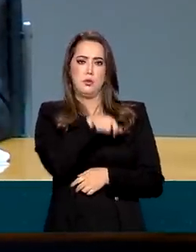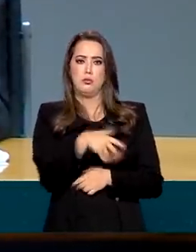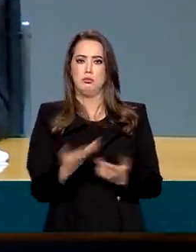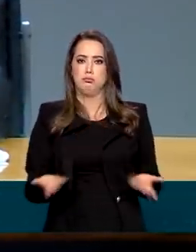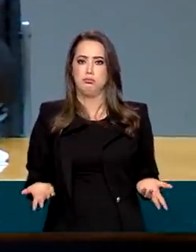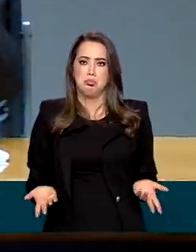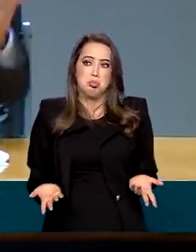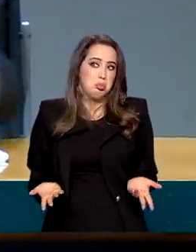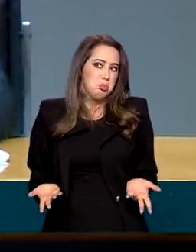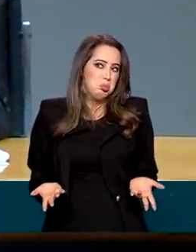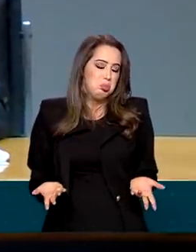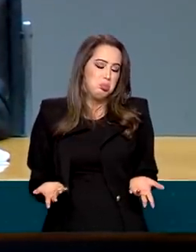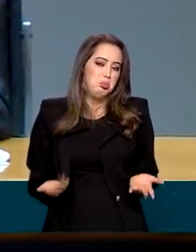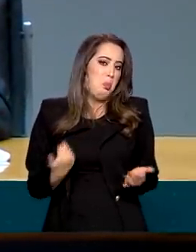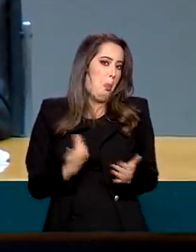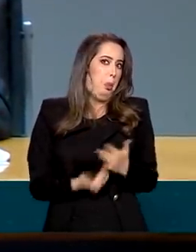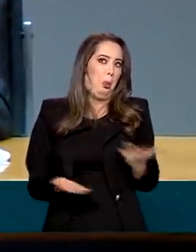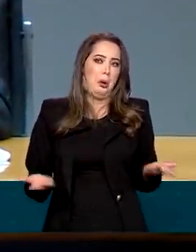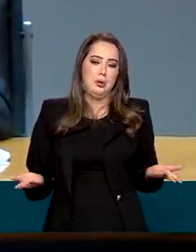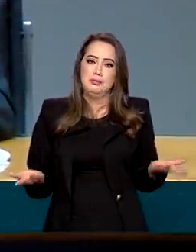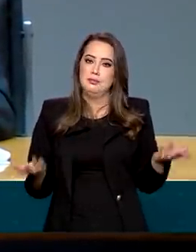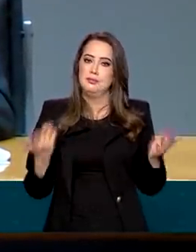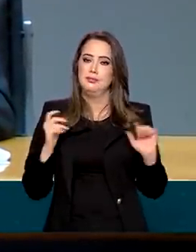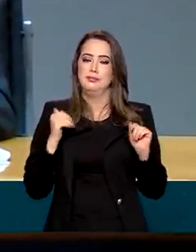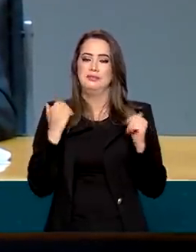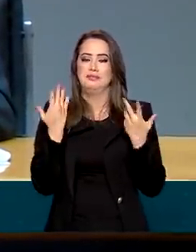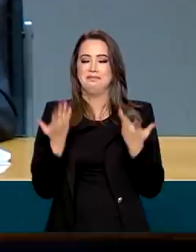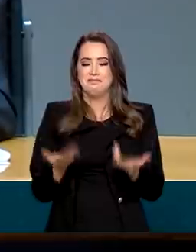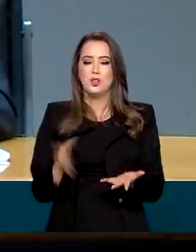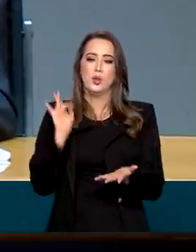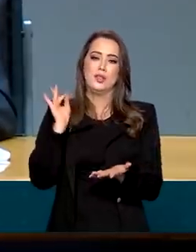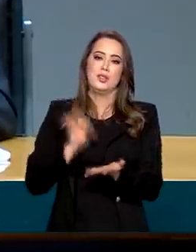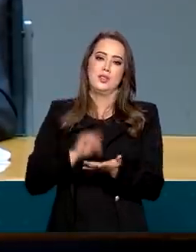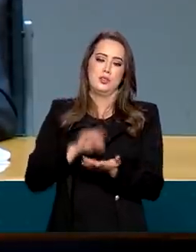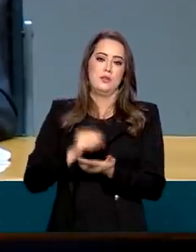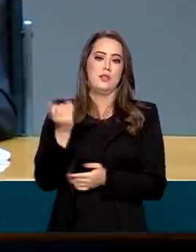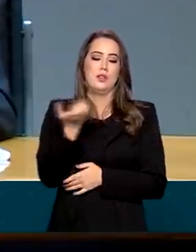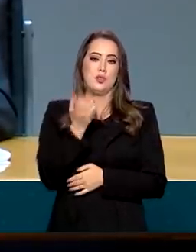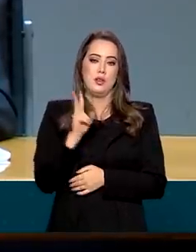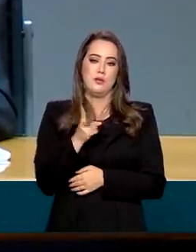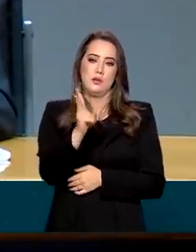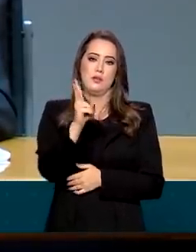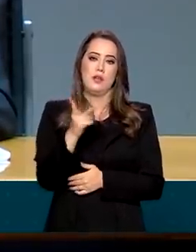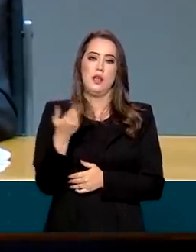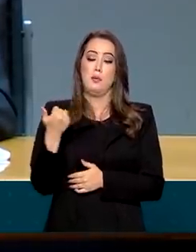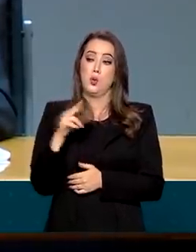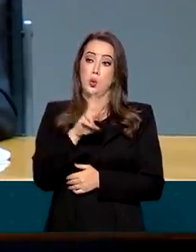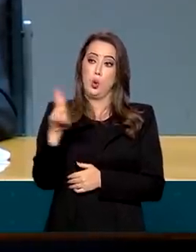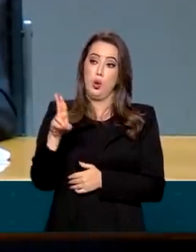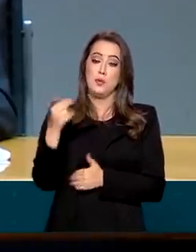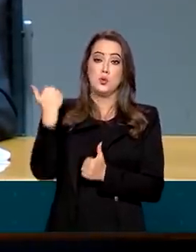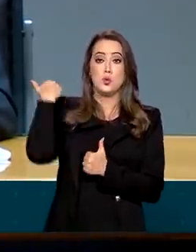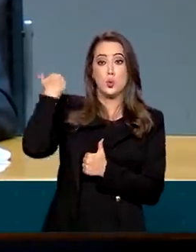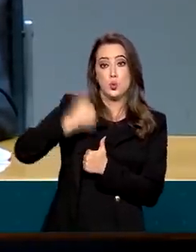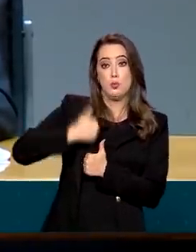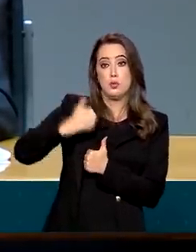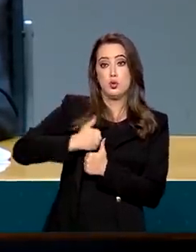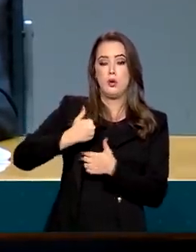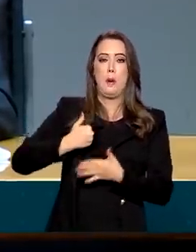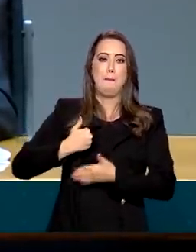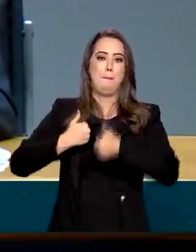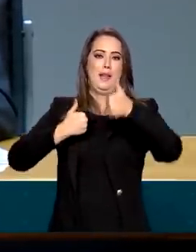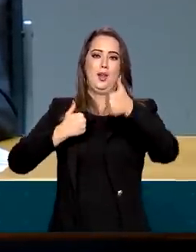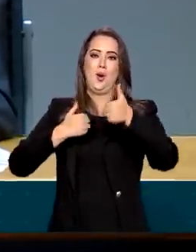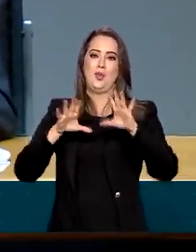nem conheço essa pessoa e foi uma perda terrível para mim. Então, eu realmente tenho tentado sempre fazer substituições que aumentem a qualidade